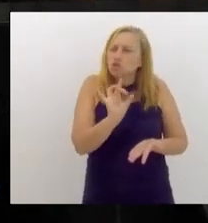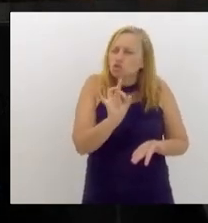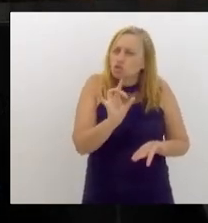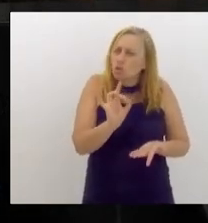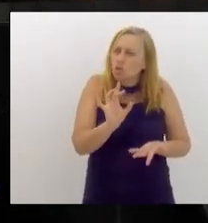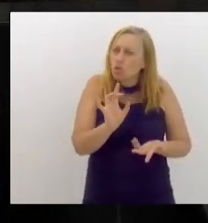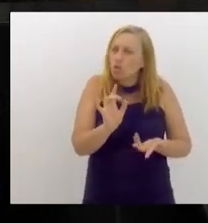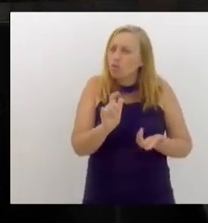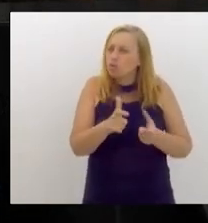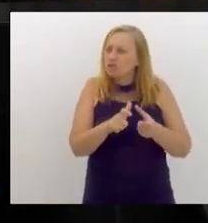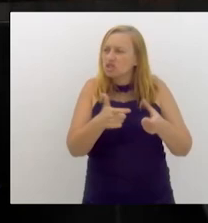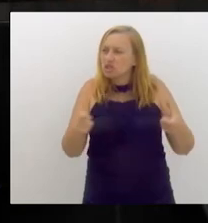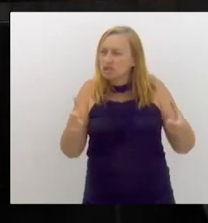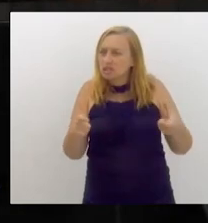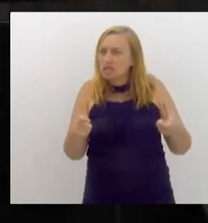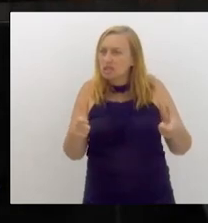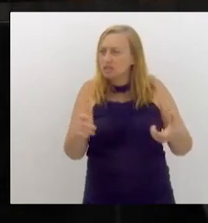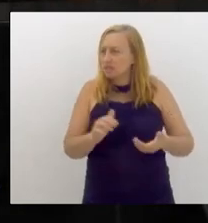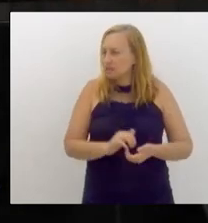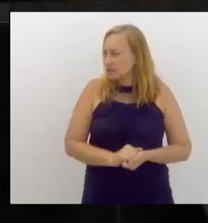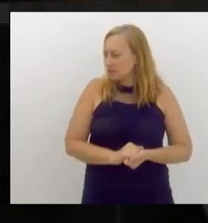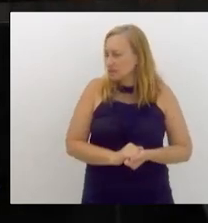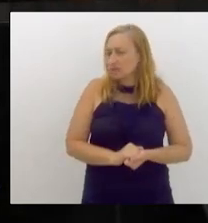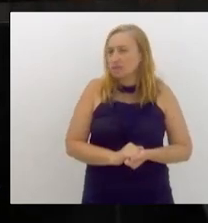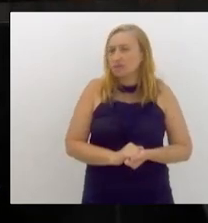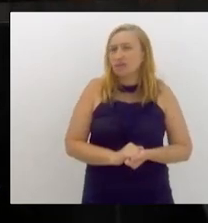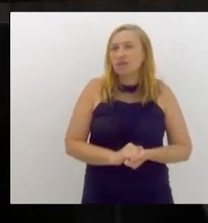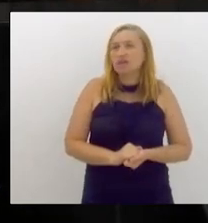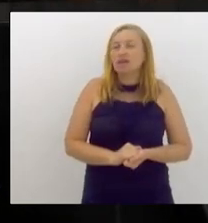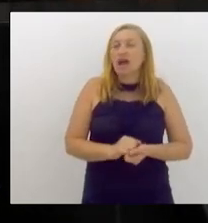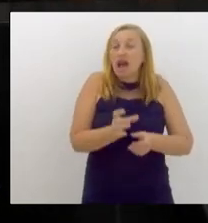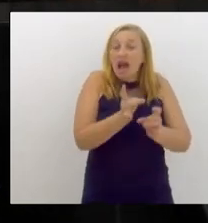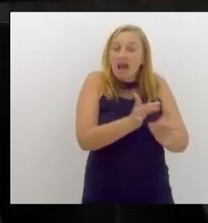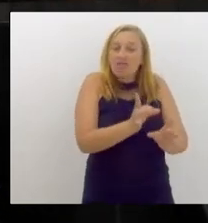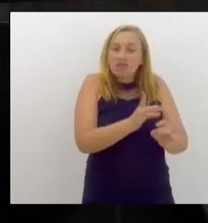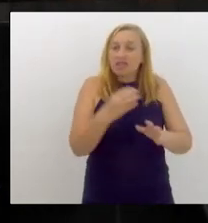dimensões. A venda da CEDAI